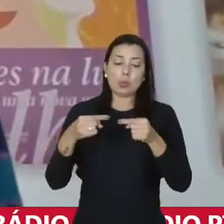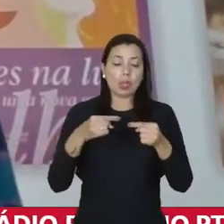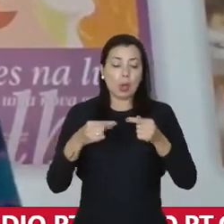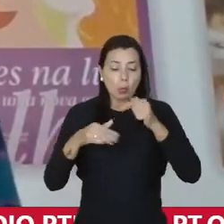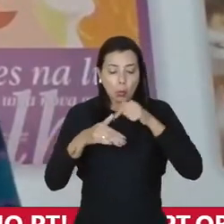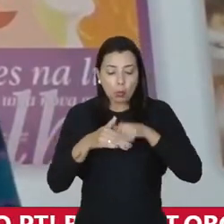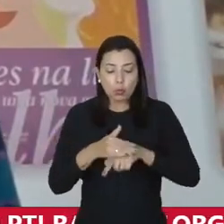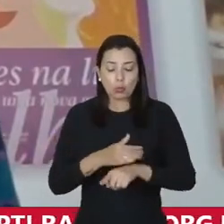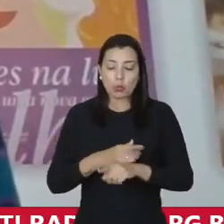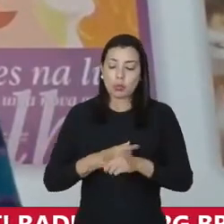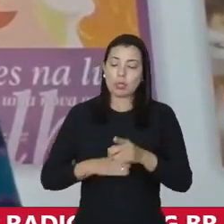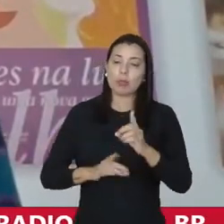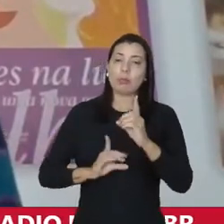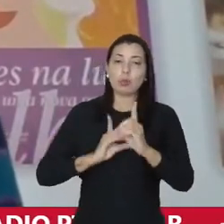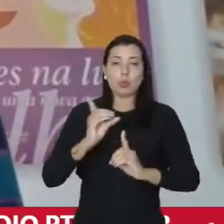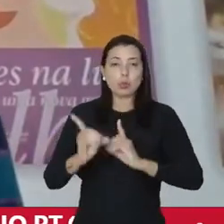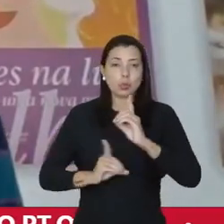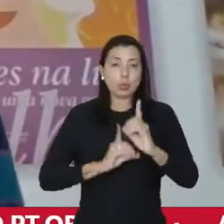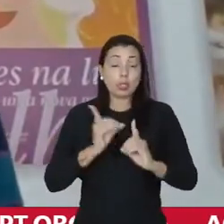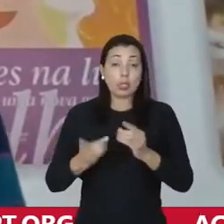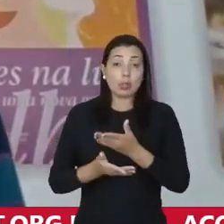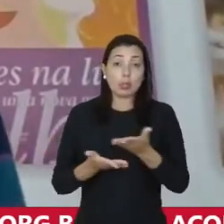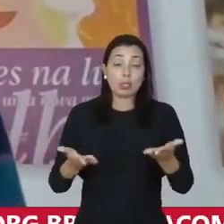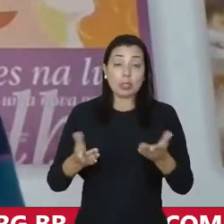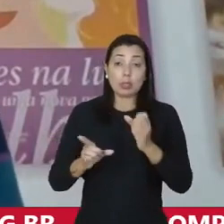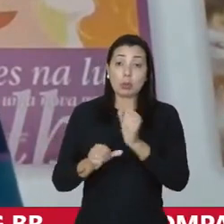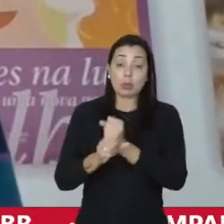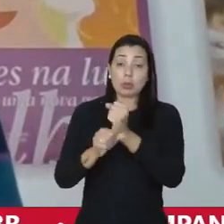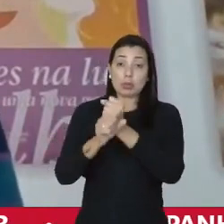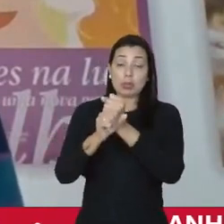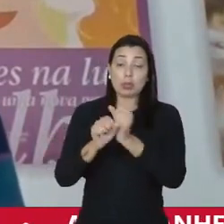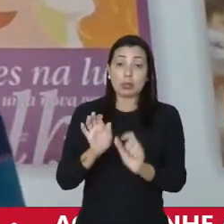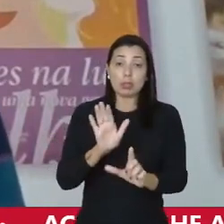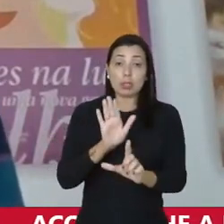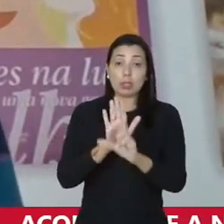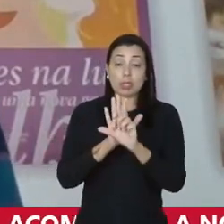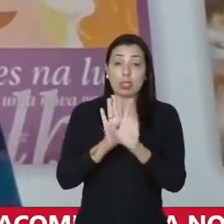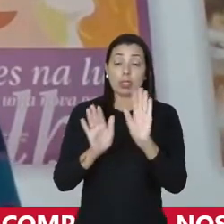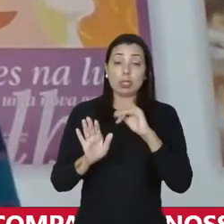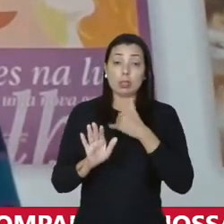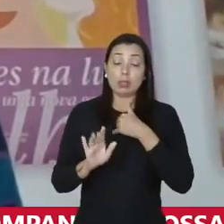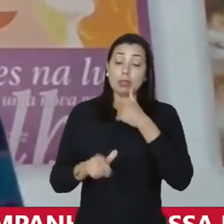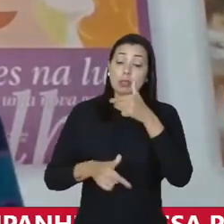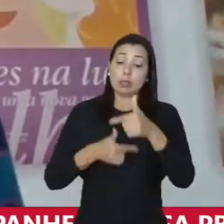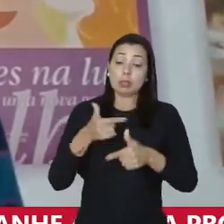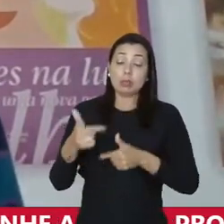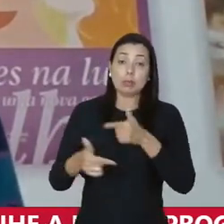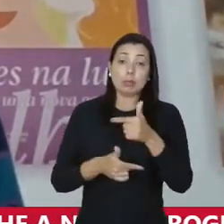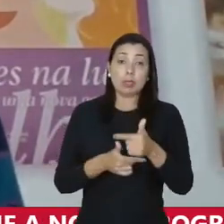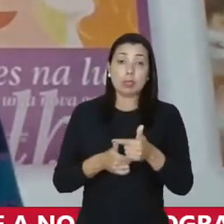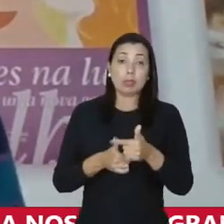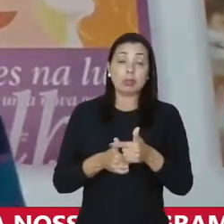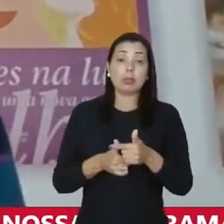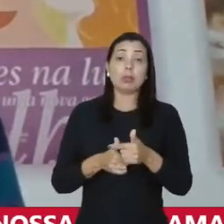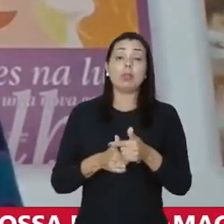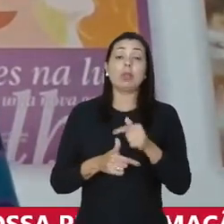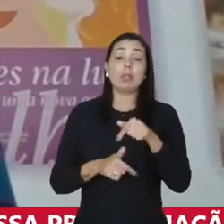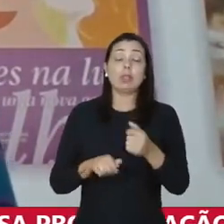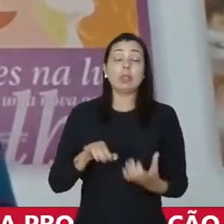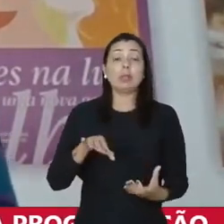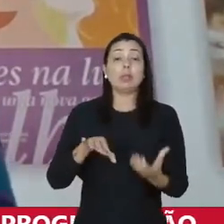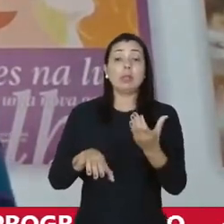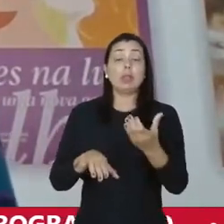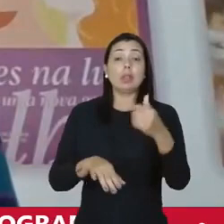aprofundamento do debate sobre a construção legislativa, sobre as nossas ações no Parlamento, no Brasil